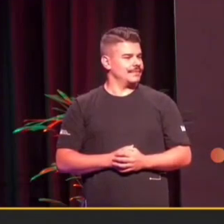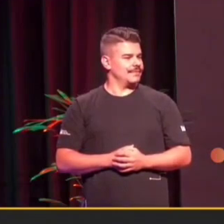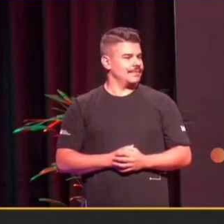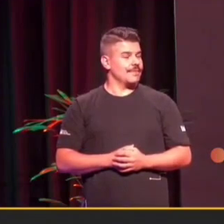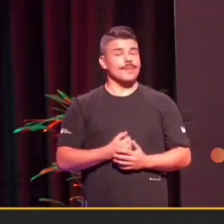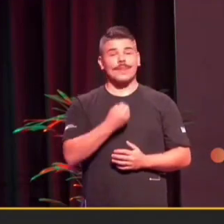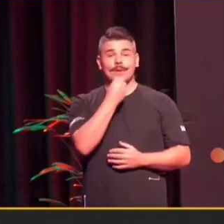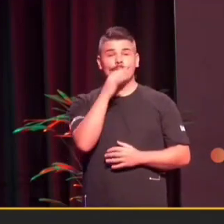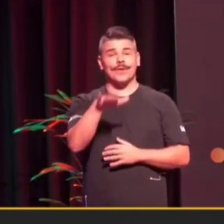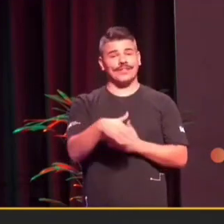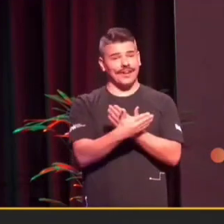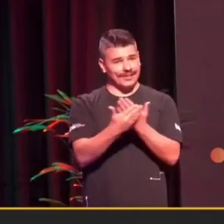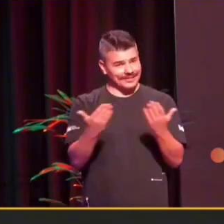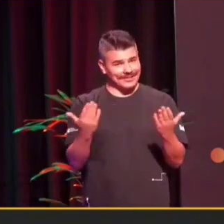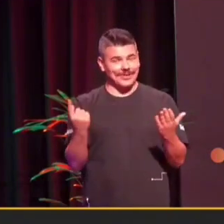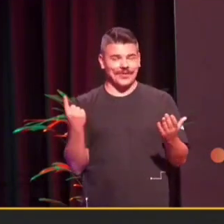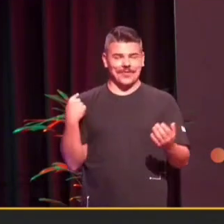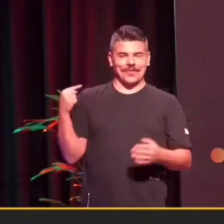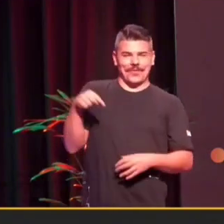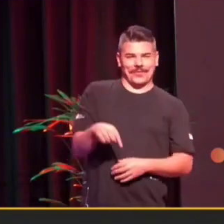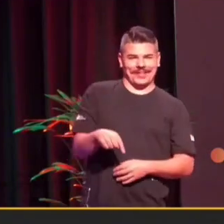Boa tarde, pessoal. Voltei.